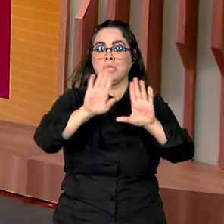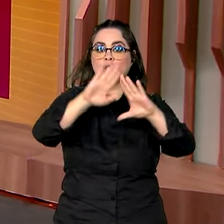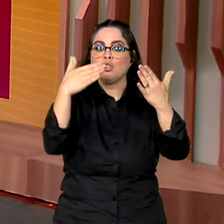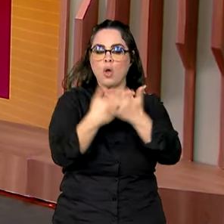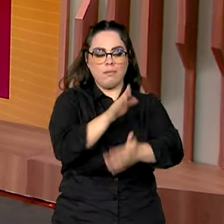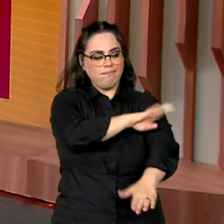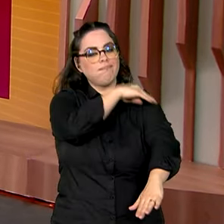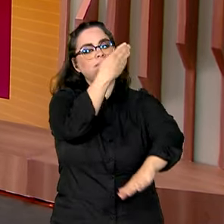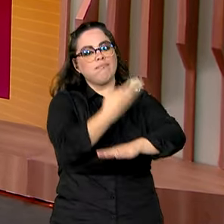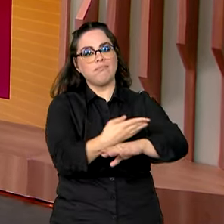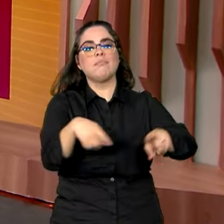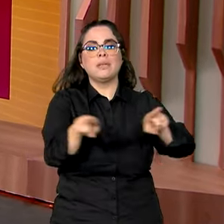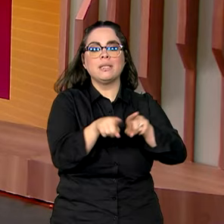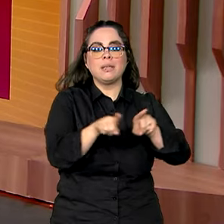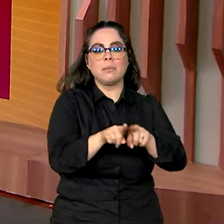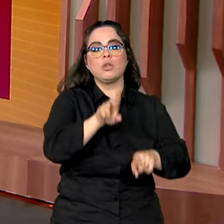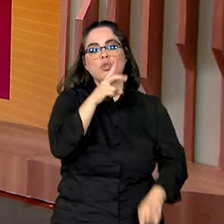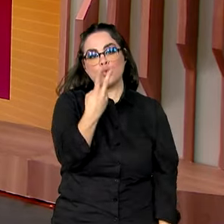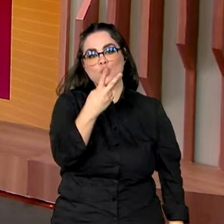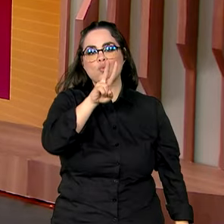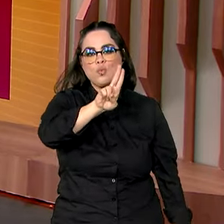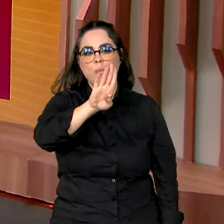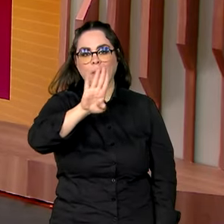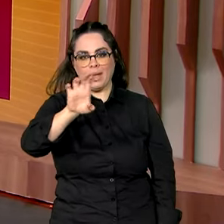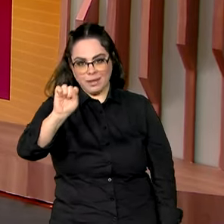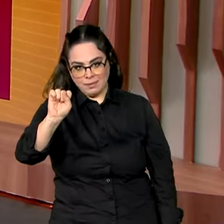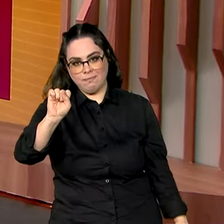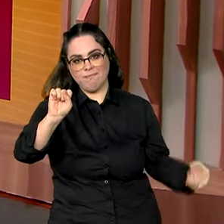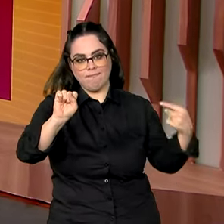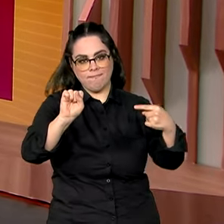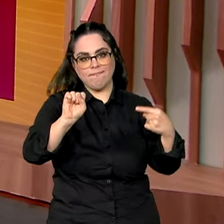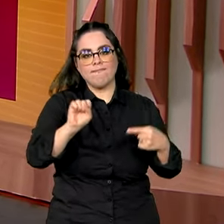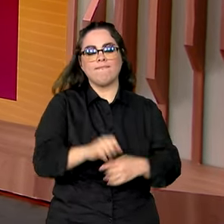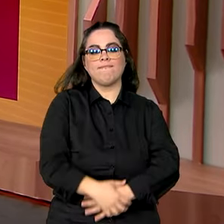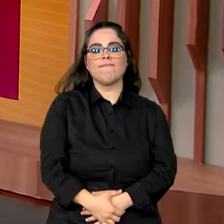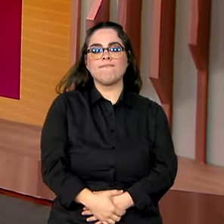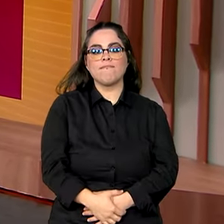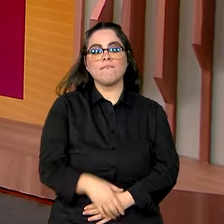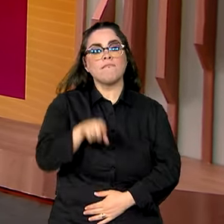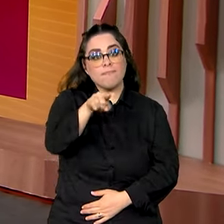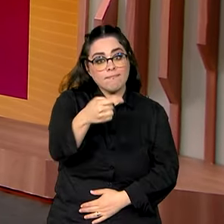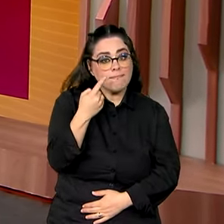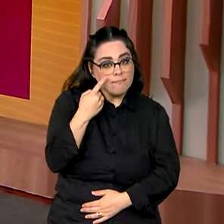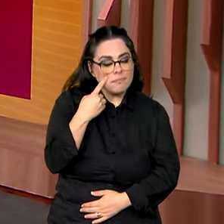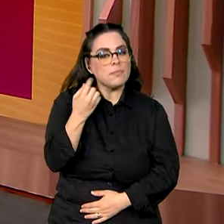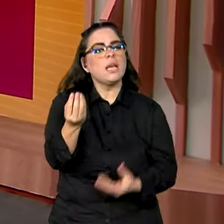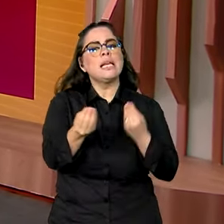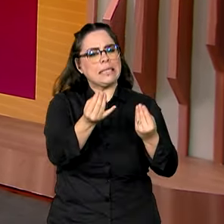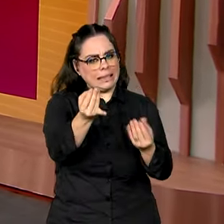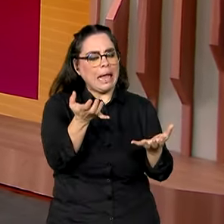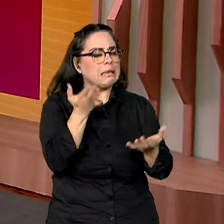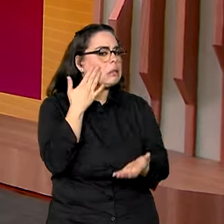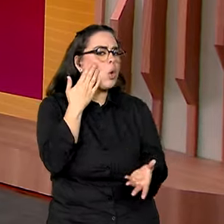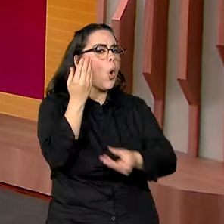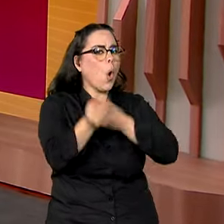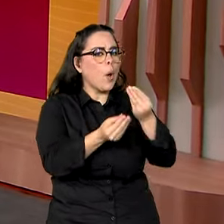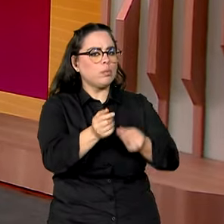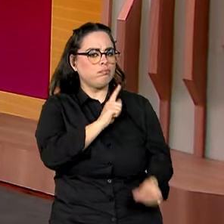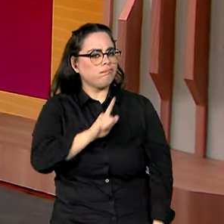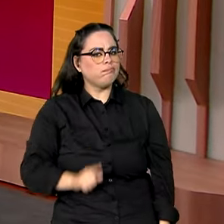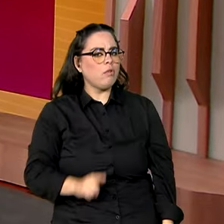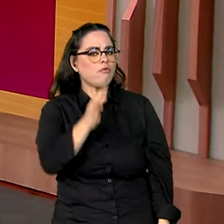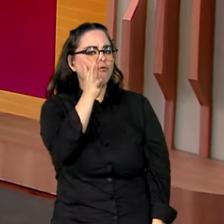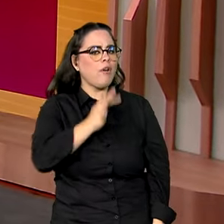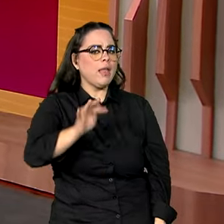escola de tempo integral e duas unidades de saúde básica. E é isso. Você sabe, se você quiser saber o que o